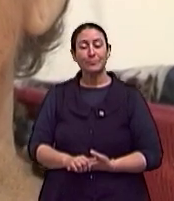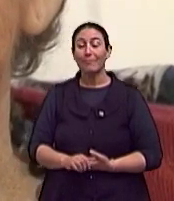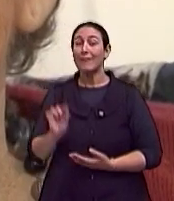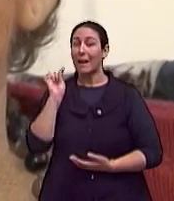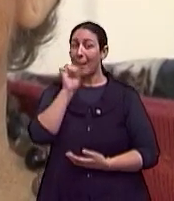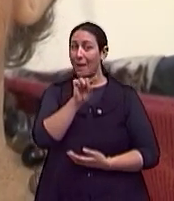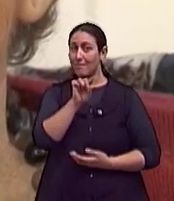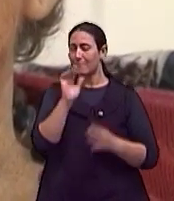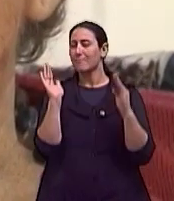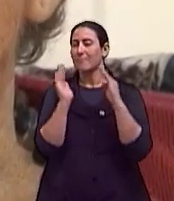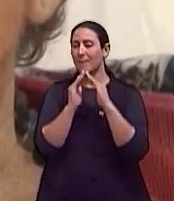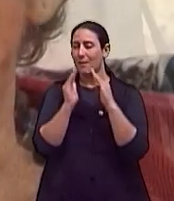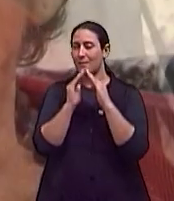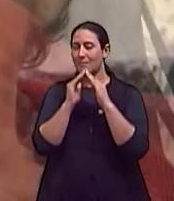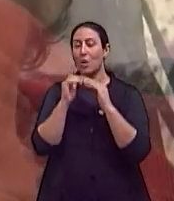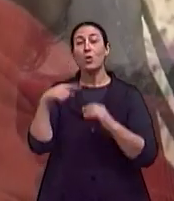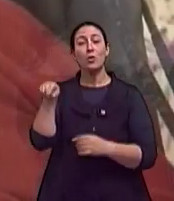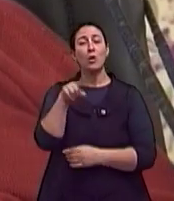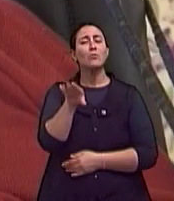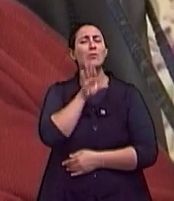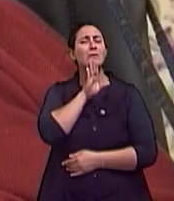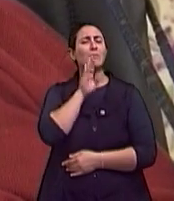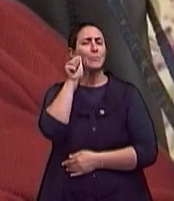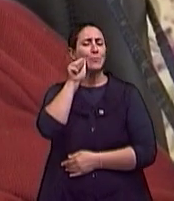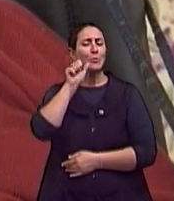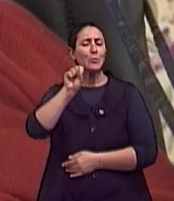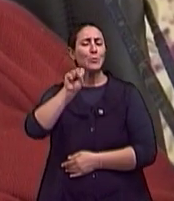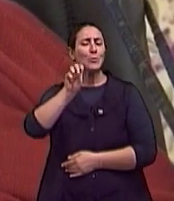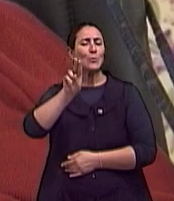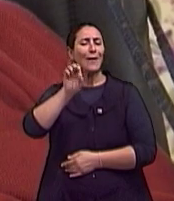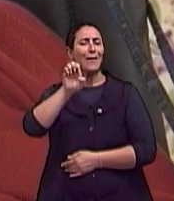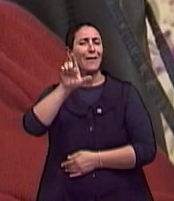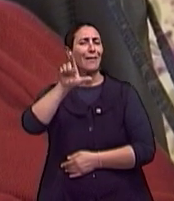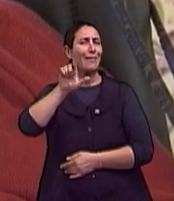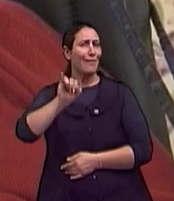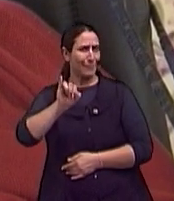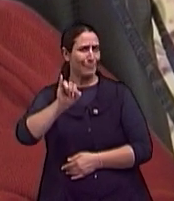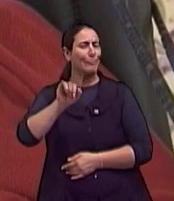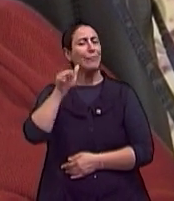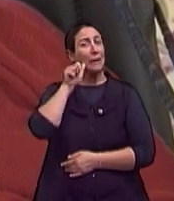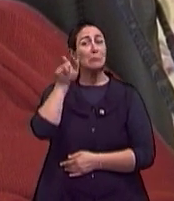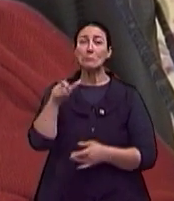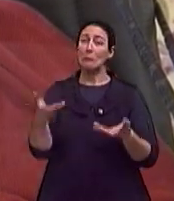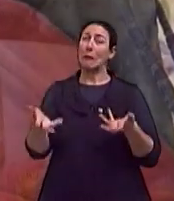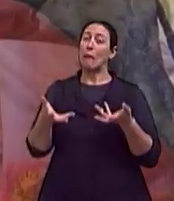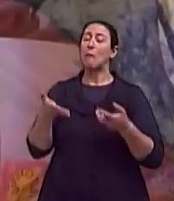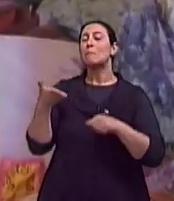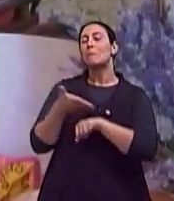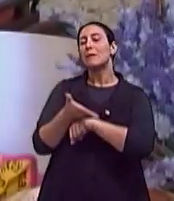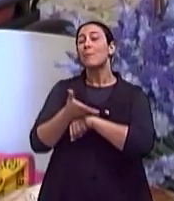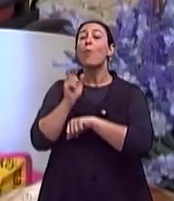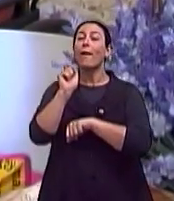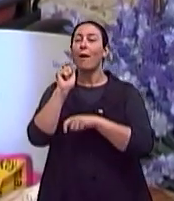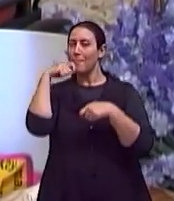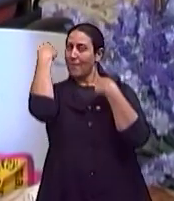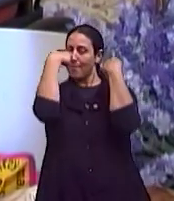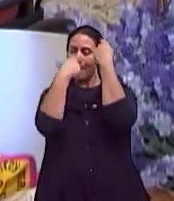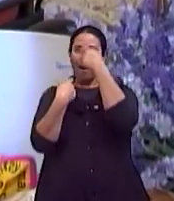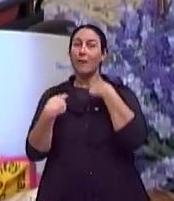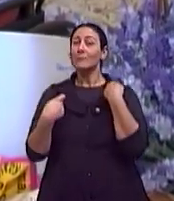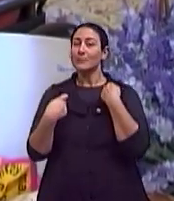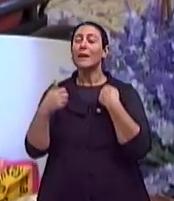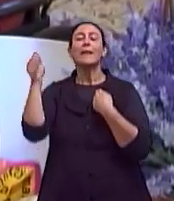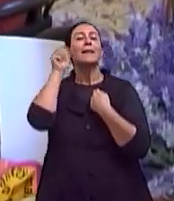Lá, conhecemos a dona Sueli, uma senhora simpática que resolveu participar de uma sessão de maquiagem e